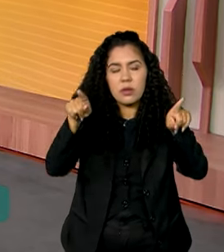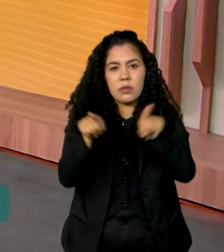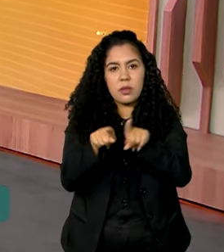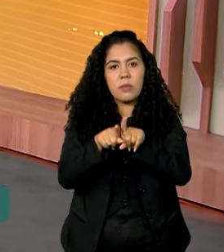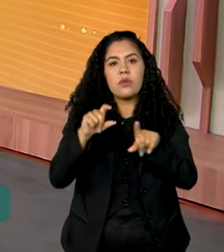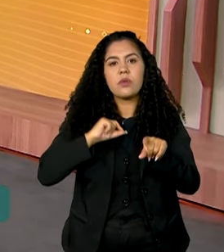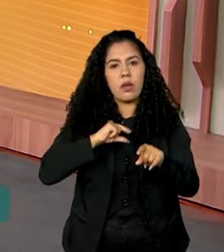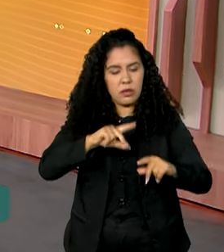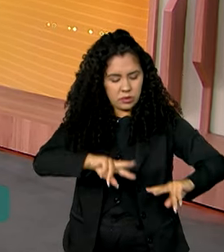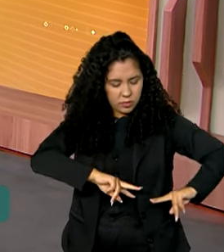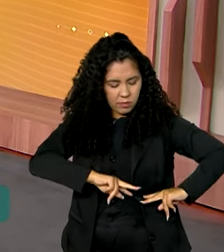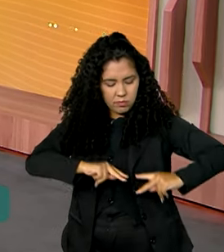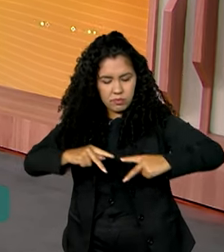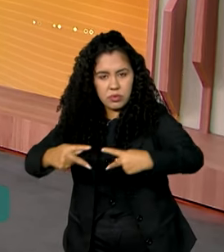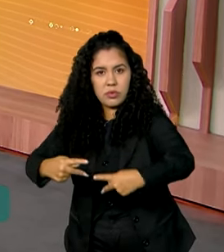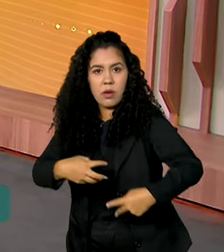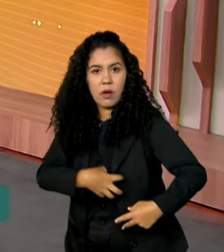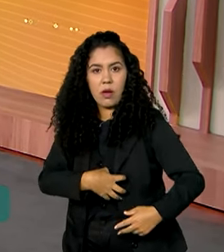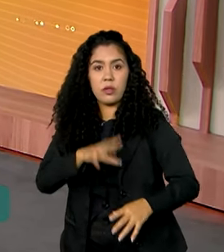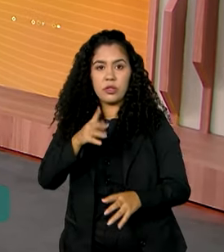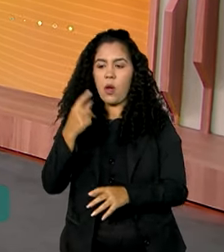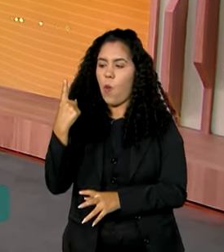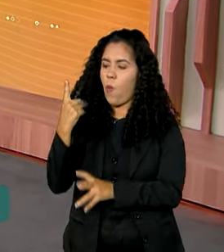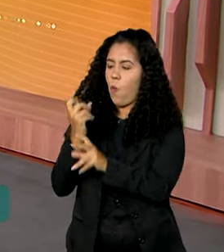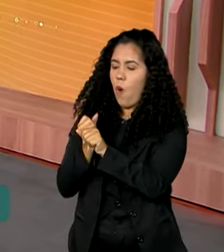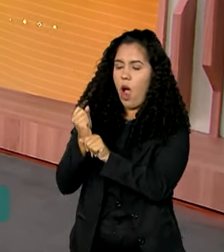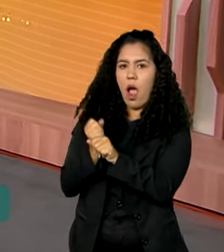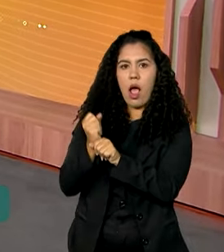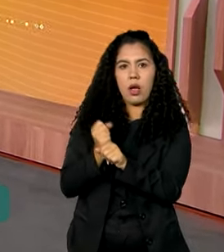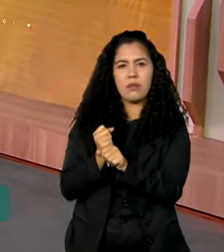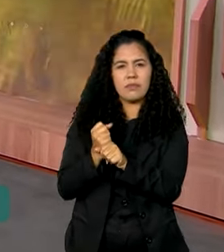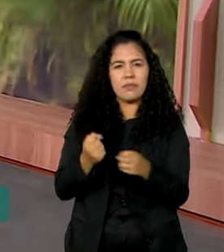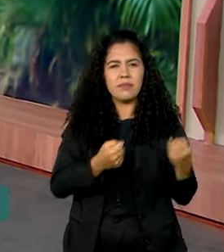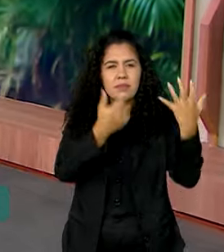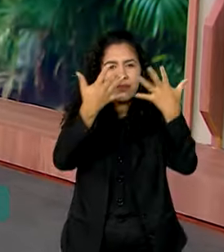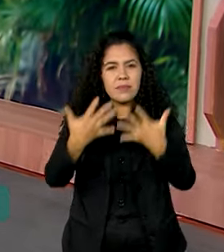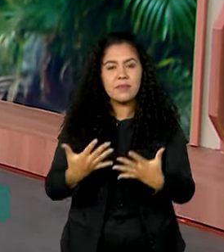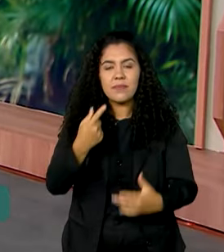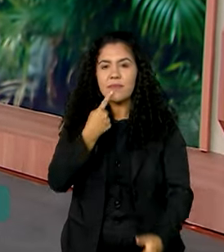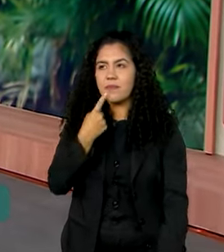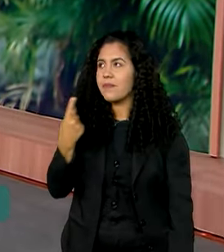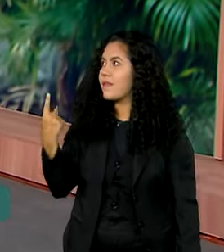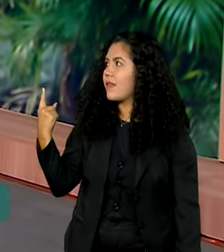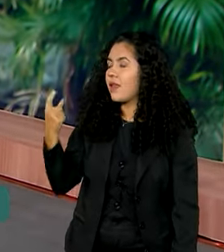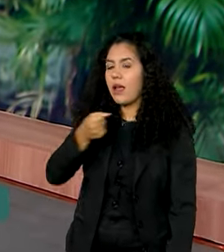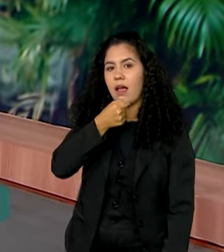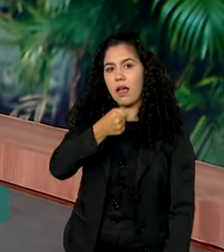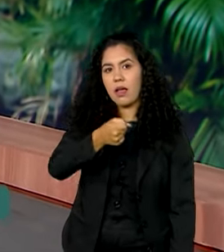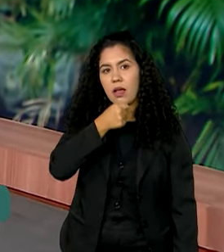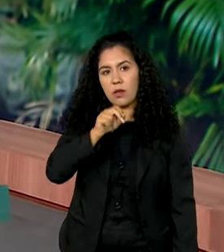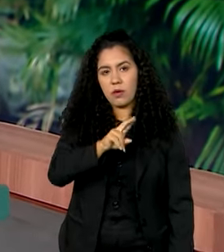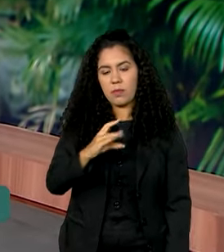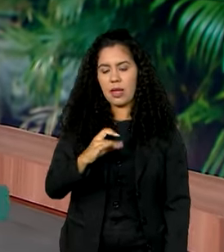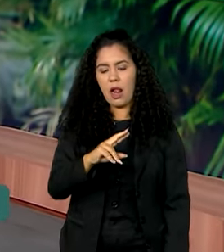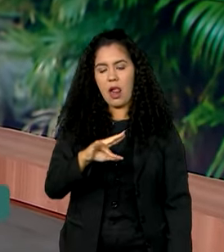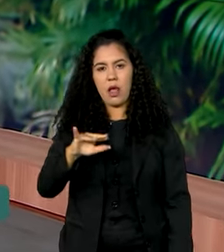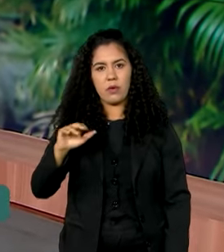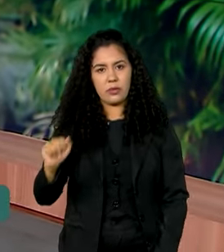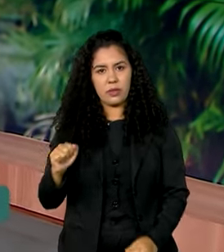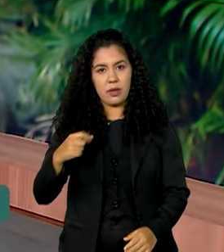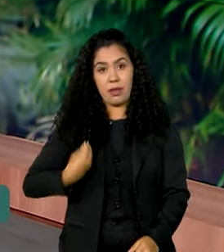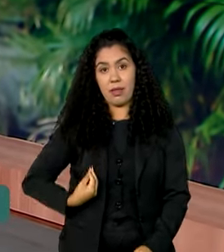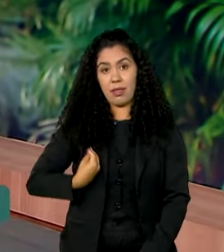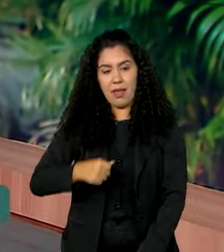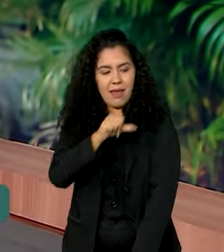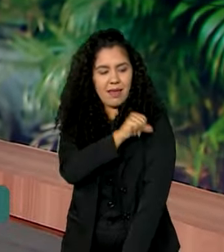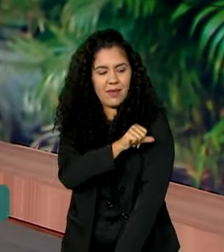transplantes completou um ano. Vamos saber mais a respeito disso com a Cláudia Boiunga, que fala ao vivo com a gente, direto do Rio de